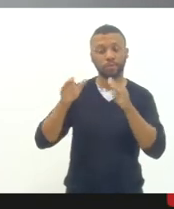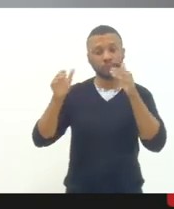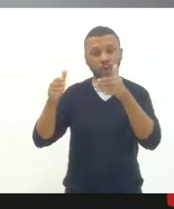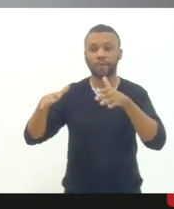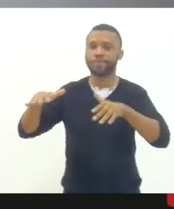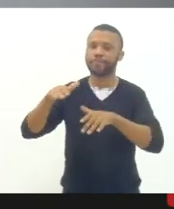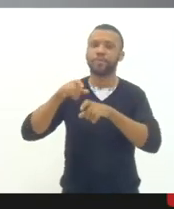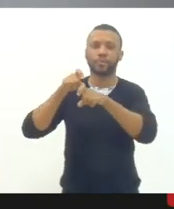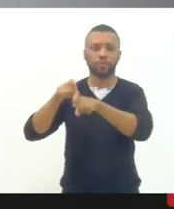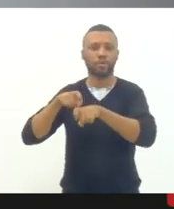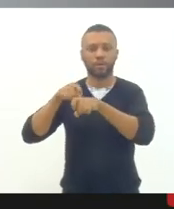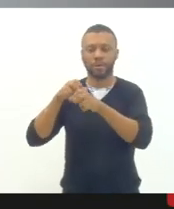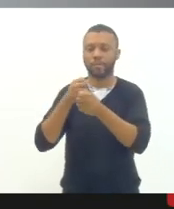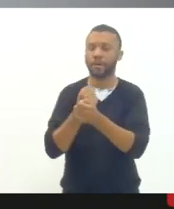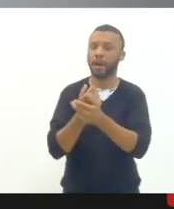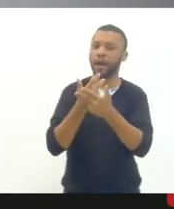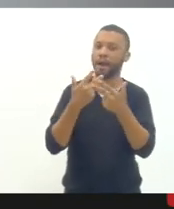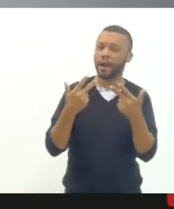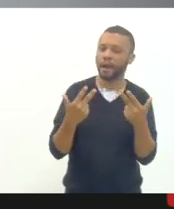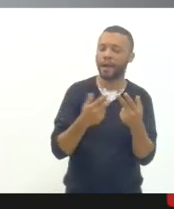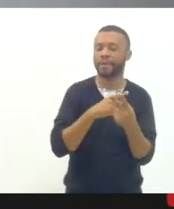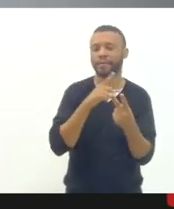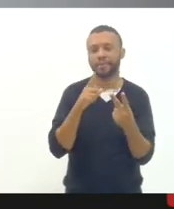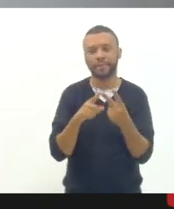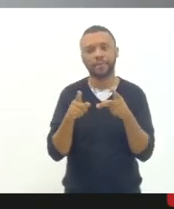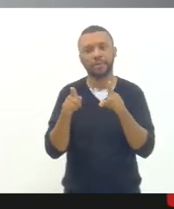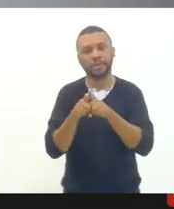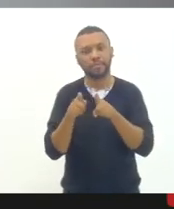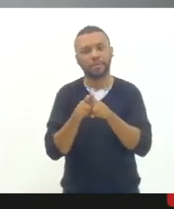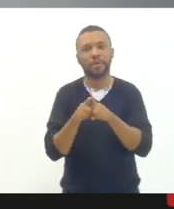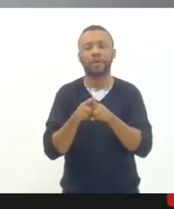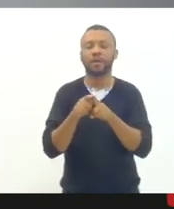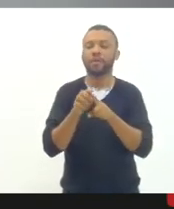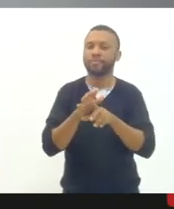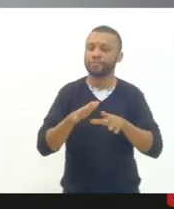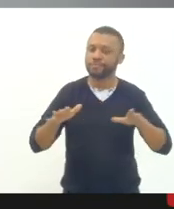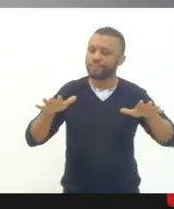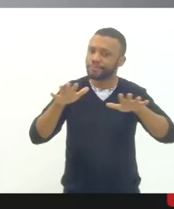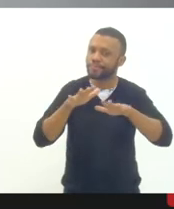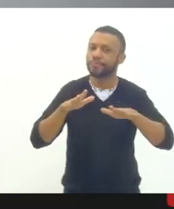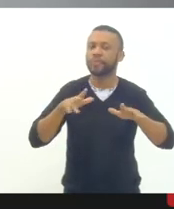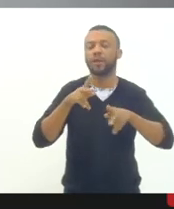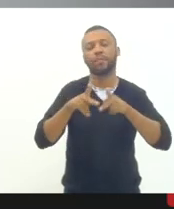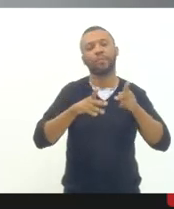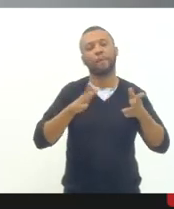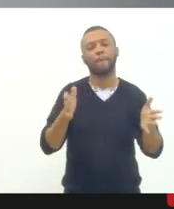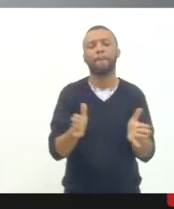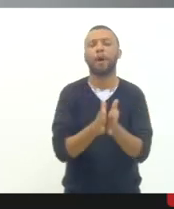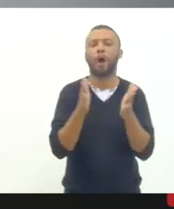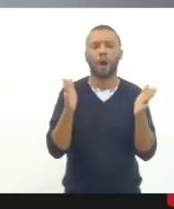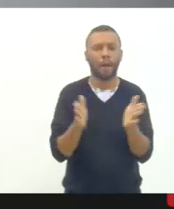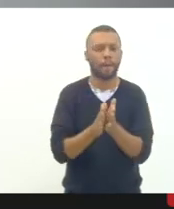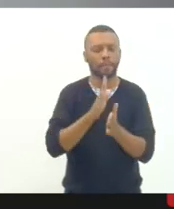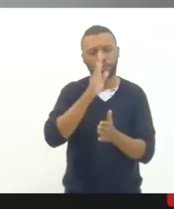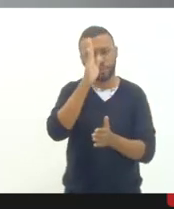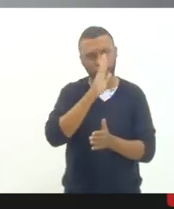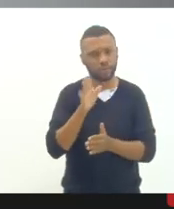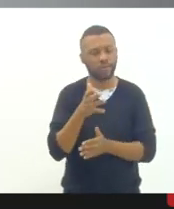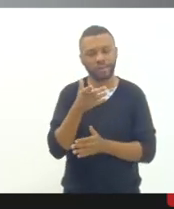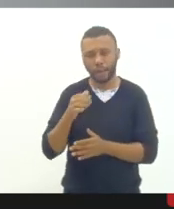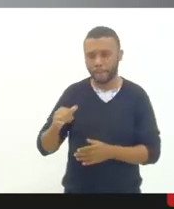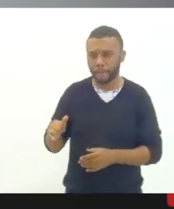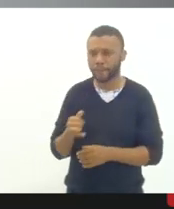de raça e etnia e também a nível das populações mais pobres do país então eu queria deixar